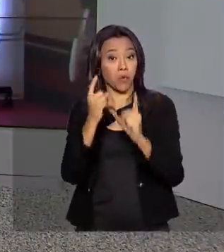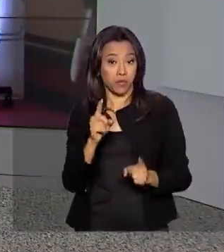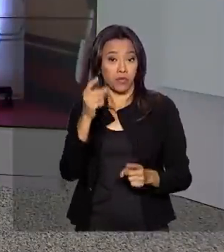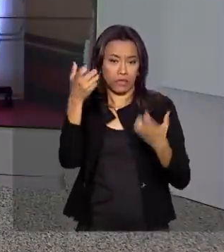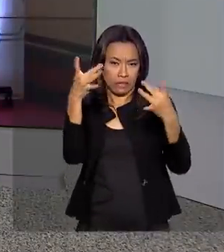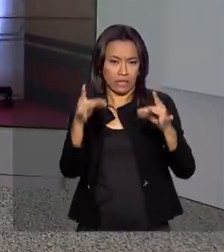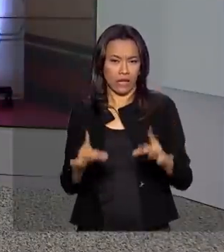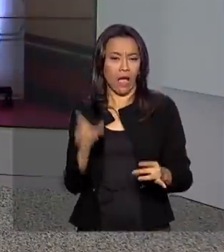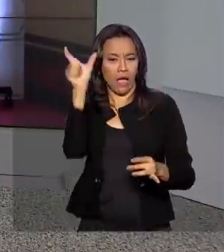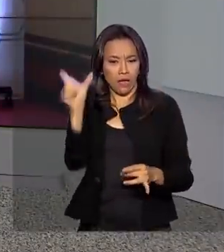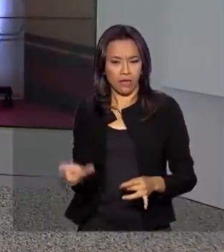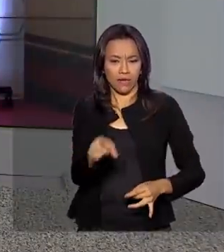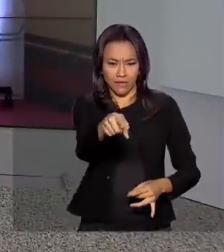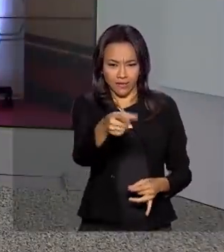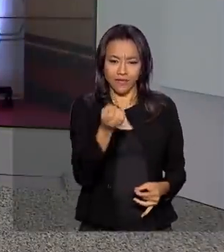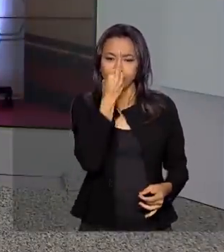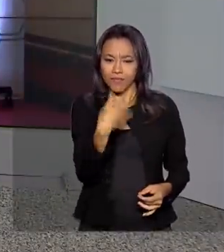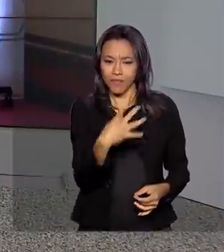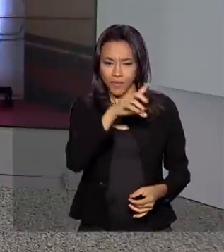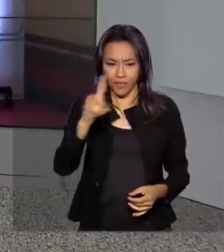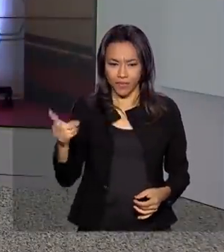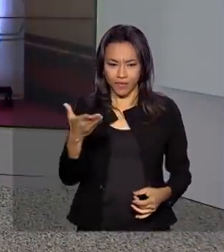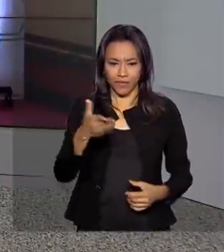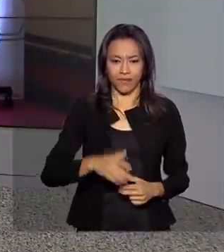traz os detalhes para a gente. Bom dia, Ricardo.